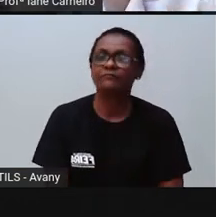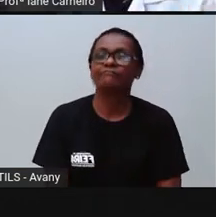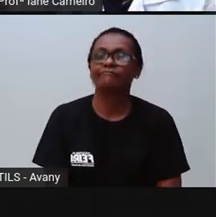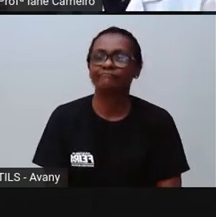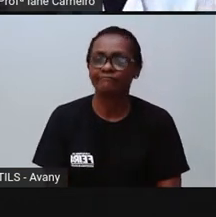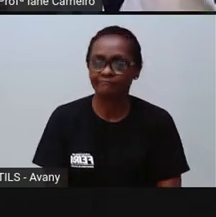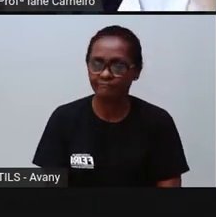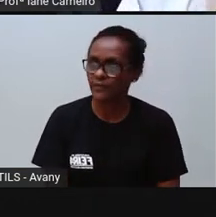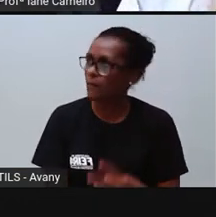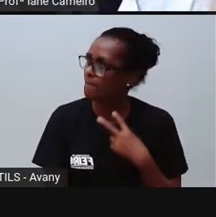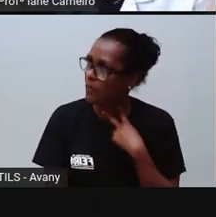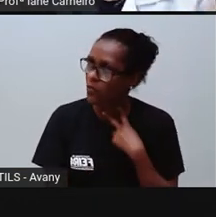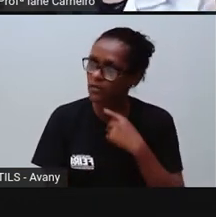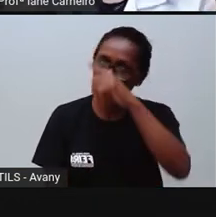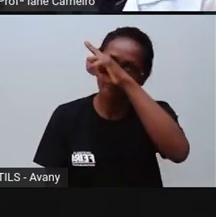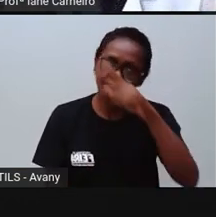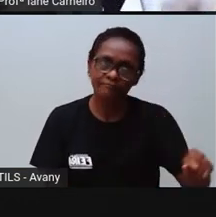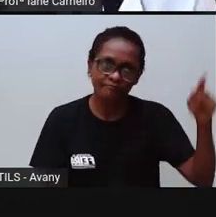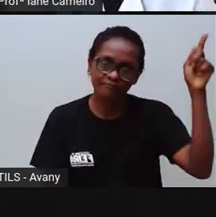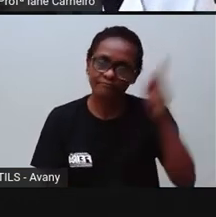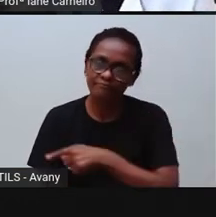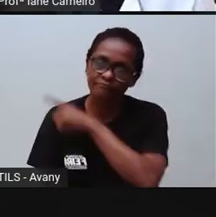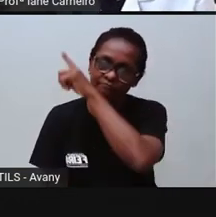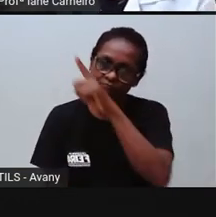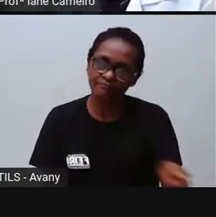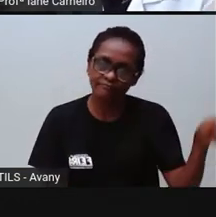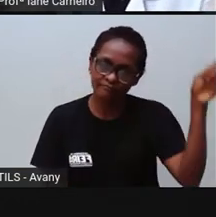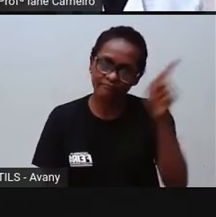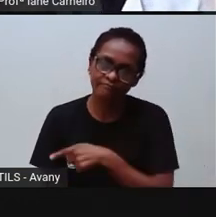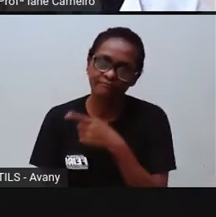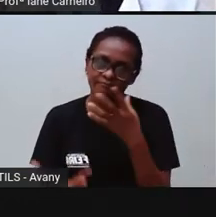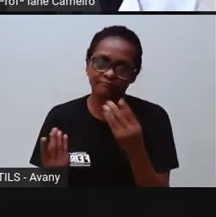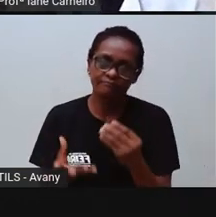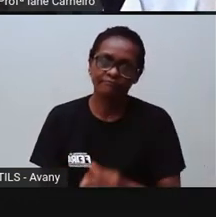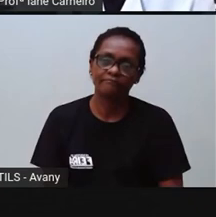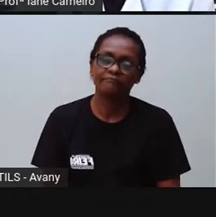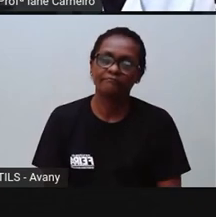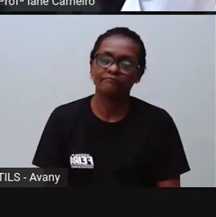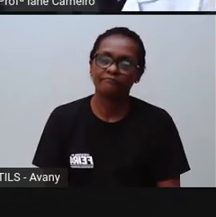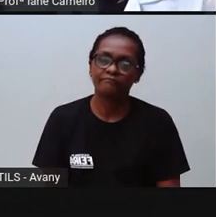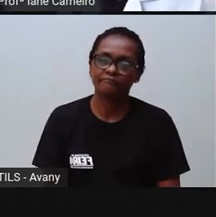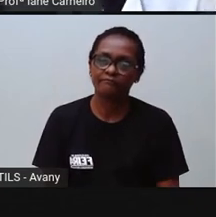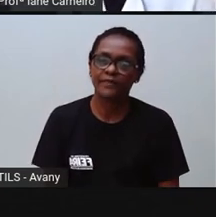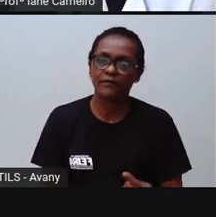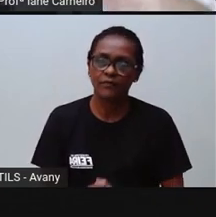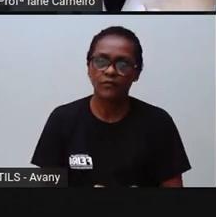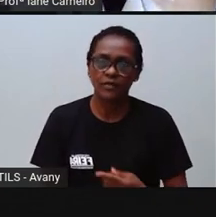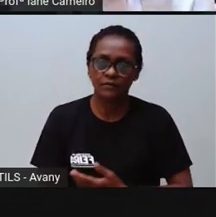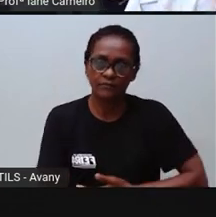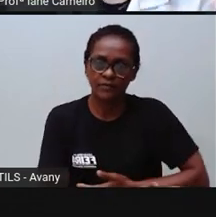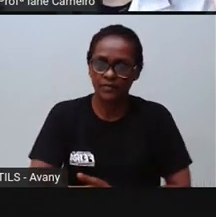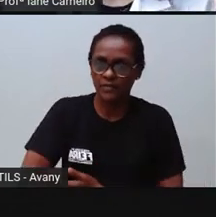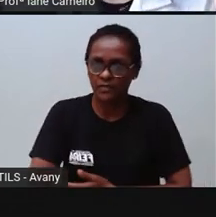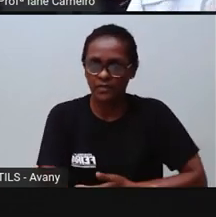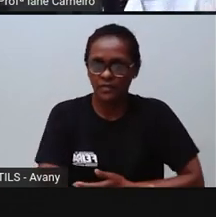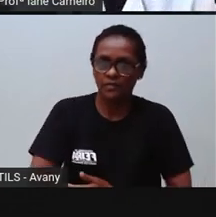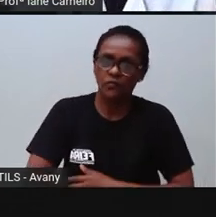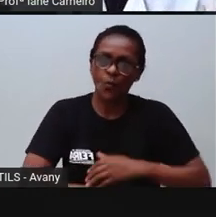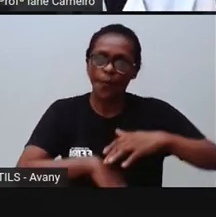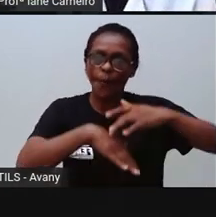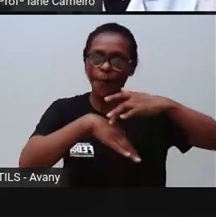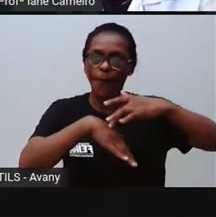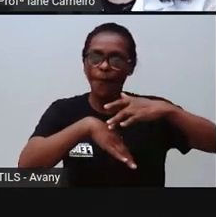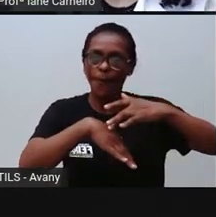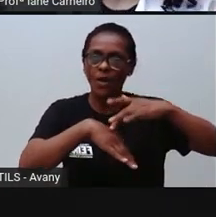bacia, não deixar baldes com água. Certo? Quando tiver criança pequena, nada de balde, nada de água aí